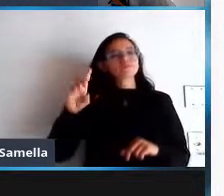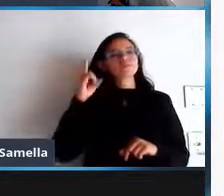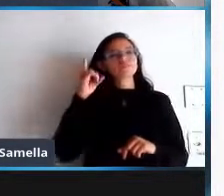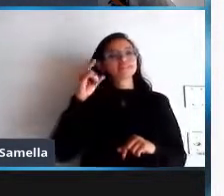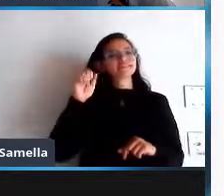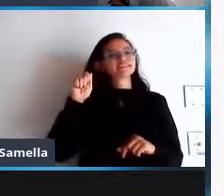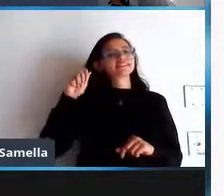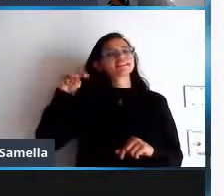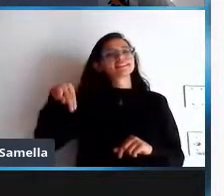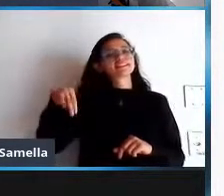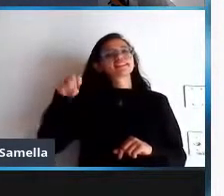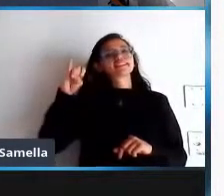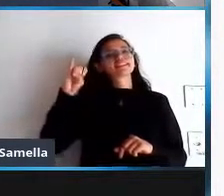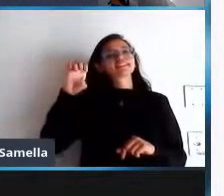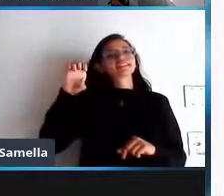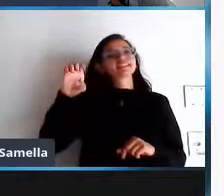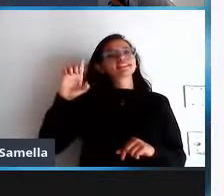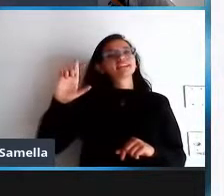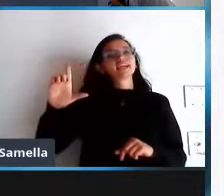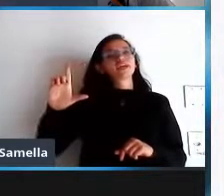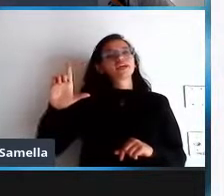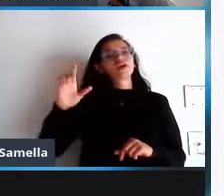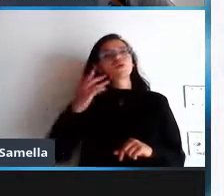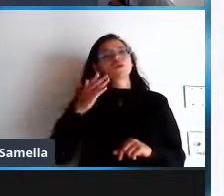não tá aí Daniel Maciel